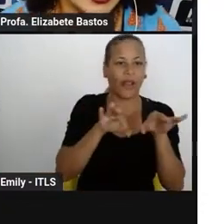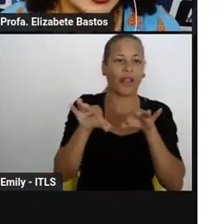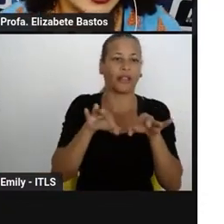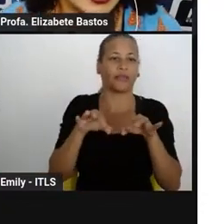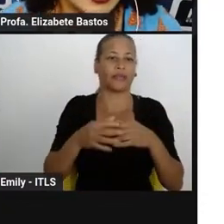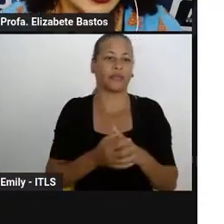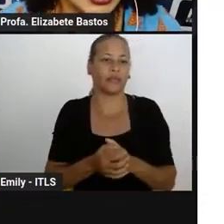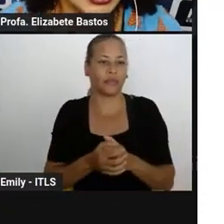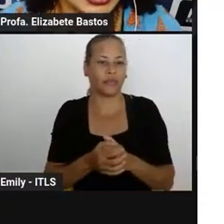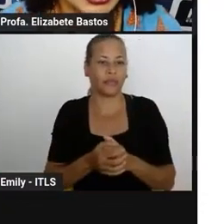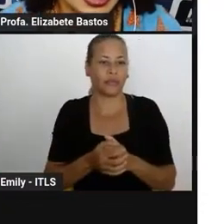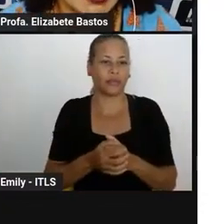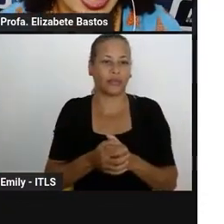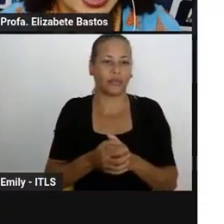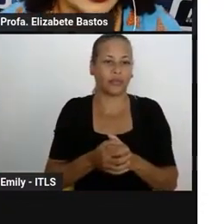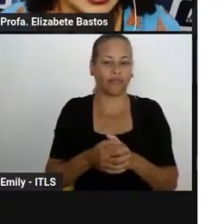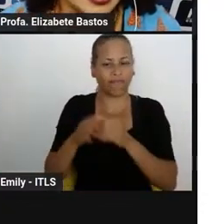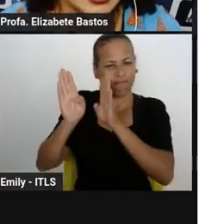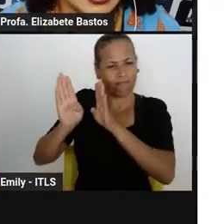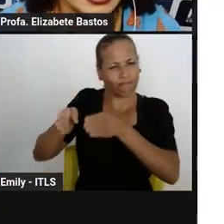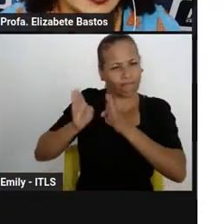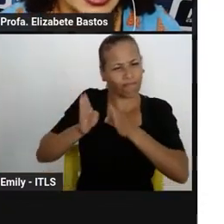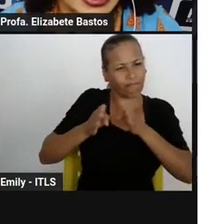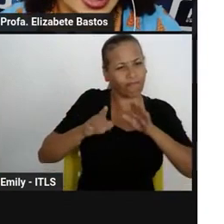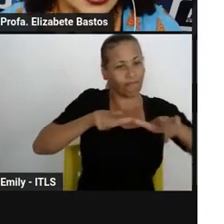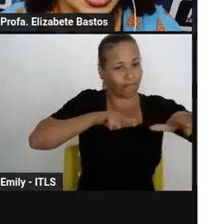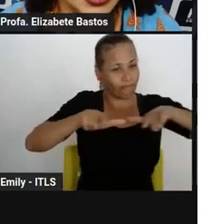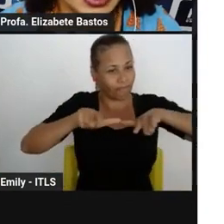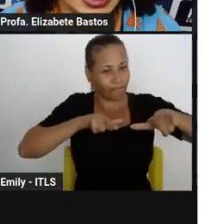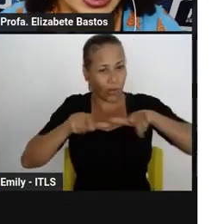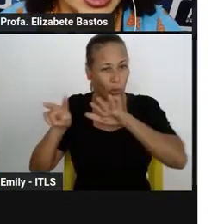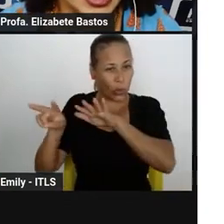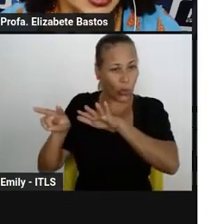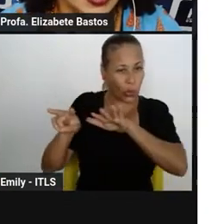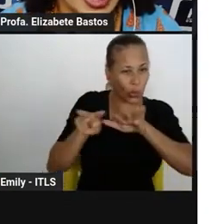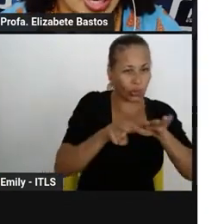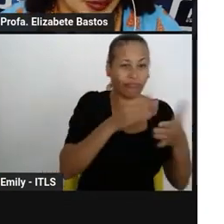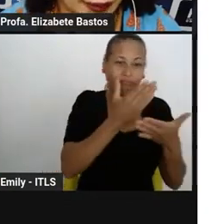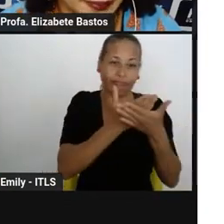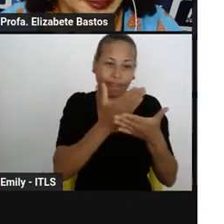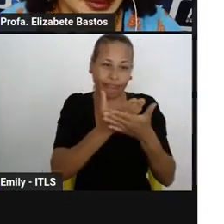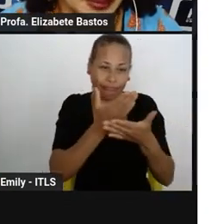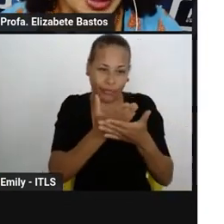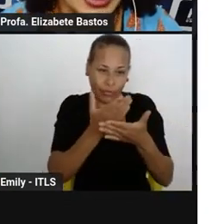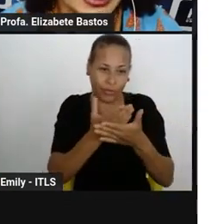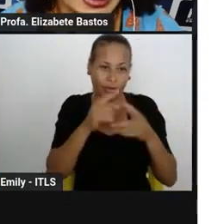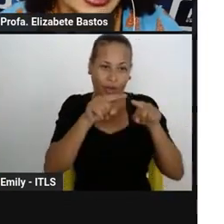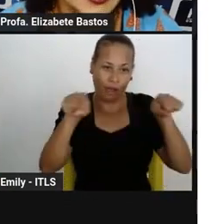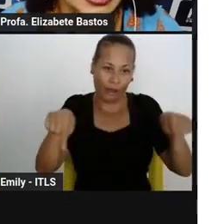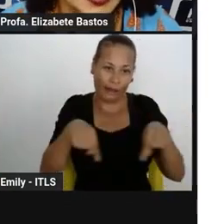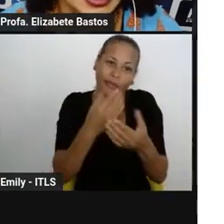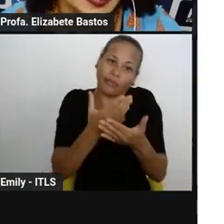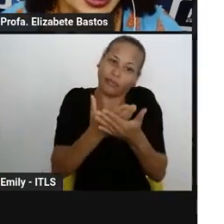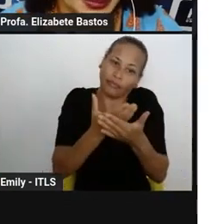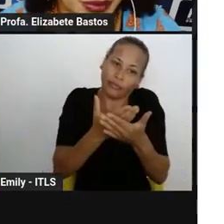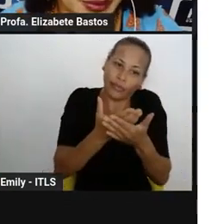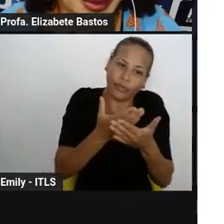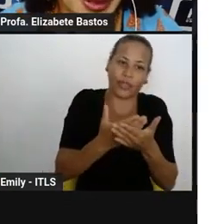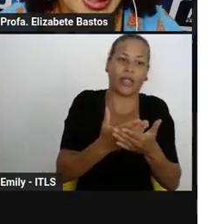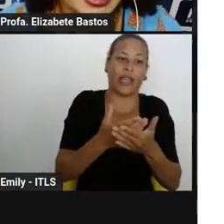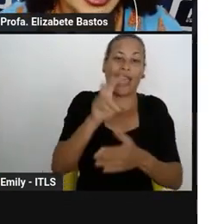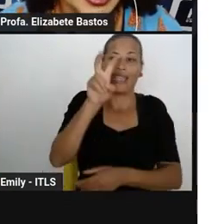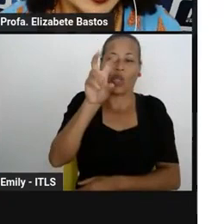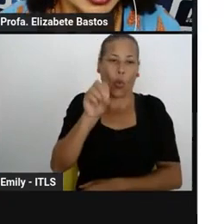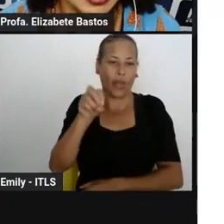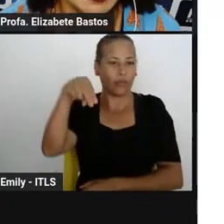rotina de trabalho da carga horária semanal do estudante em hora-aula, uma organização em 50 minutos.